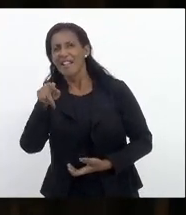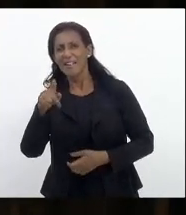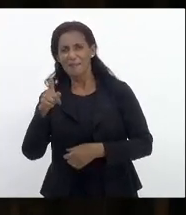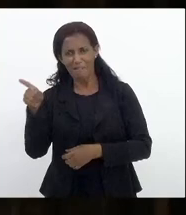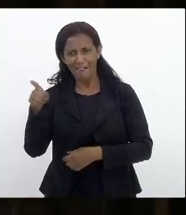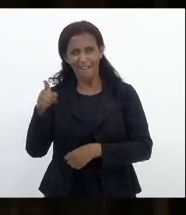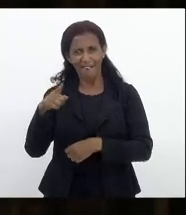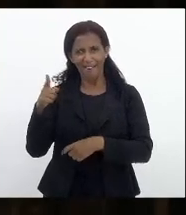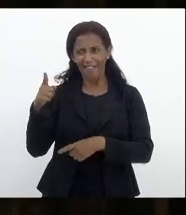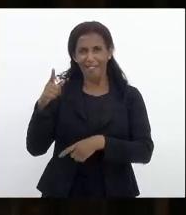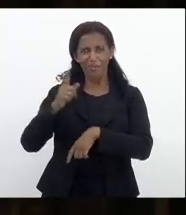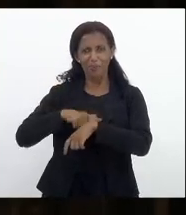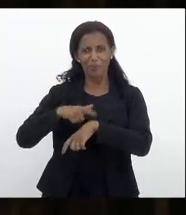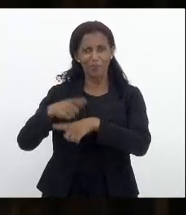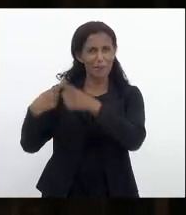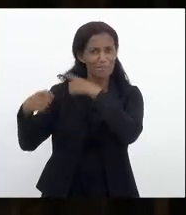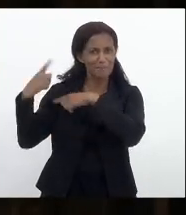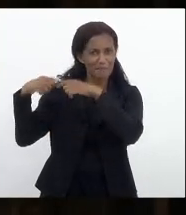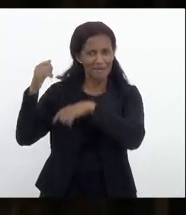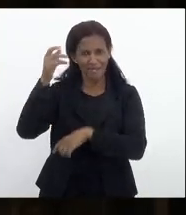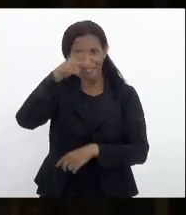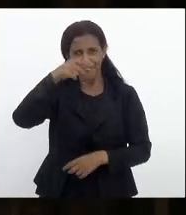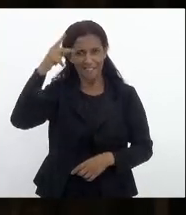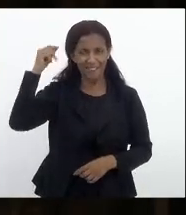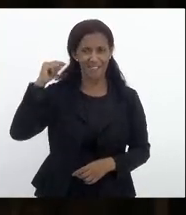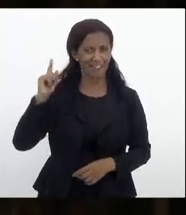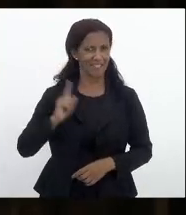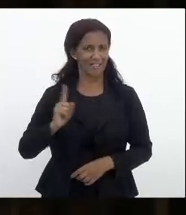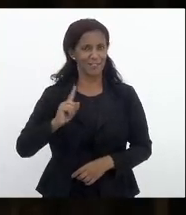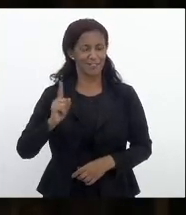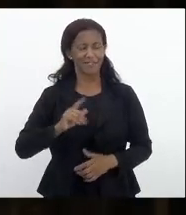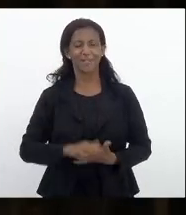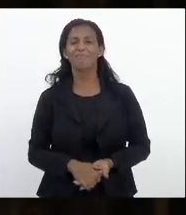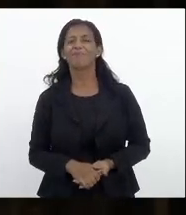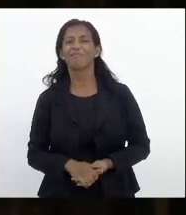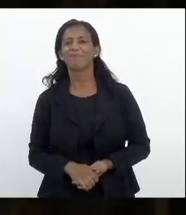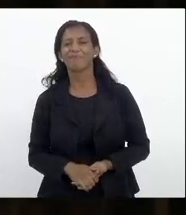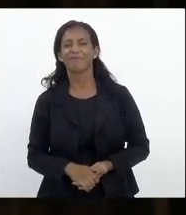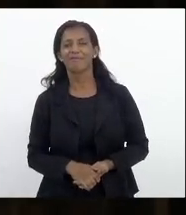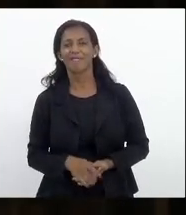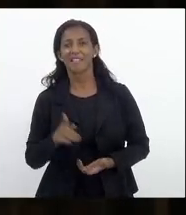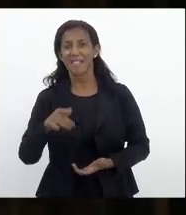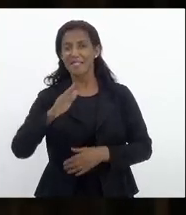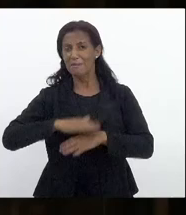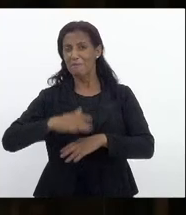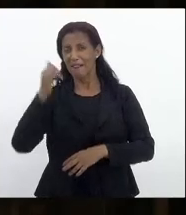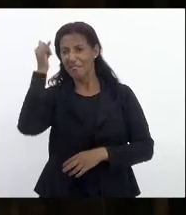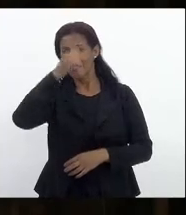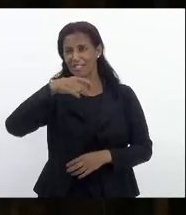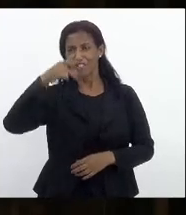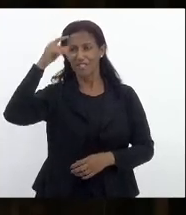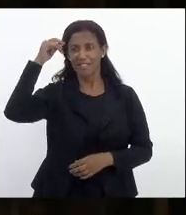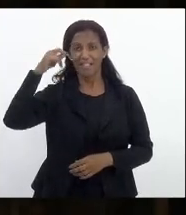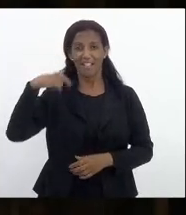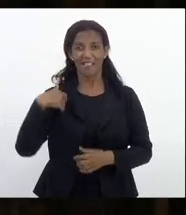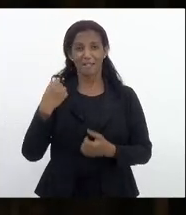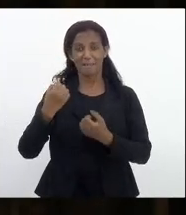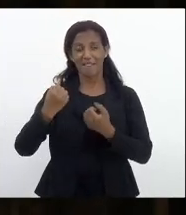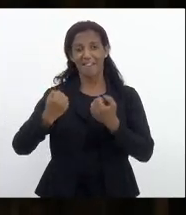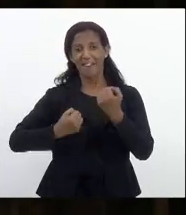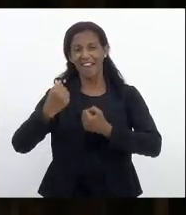tempo ainda esse capacete aqui não esse aqui é mais mais antigo também um carrinho